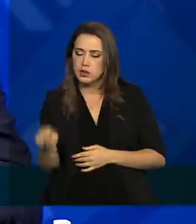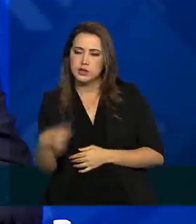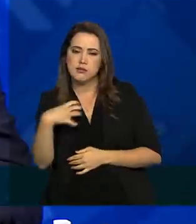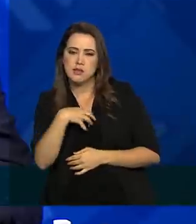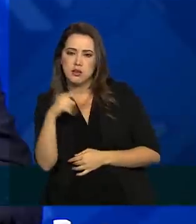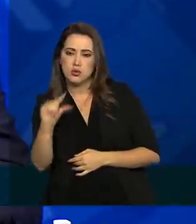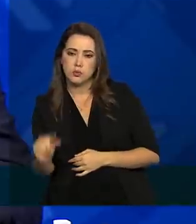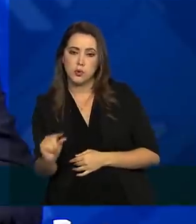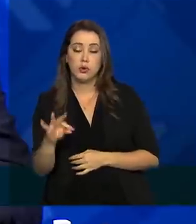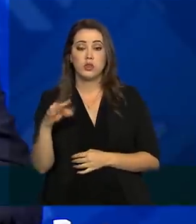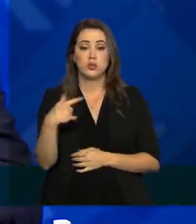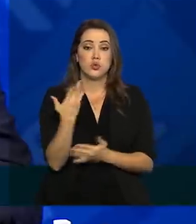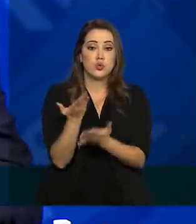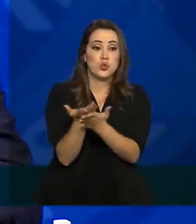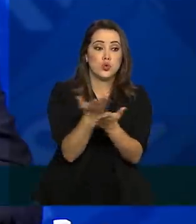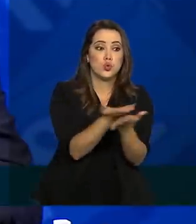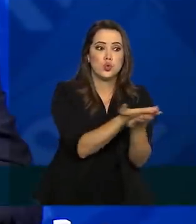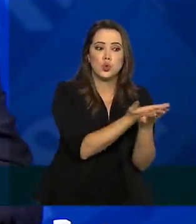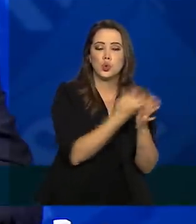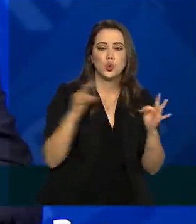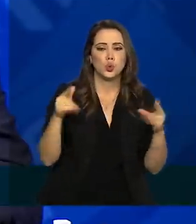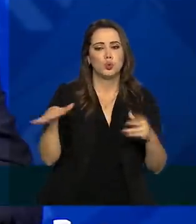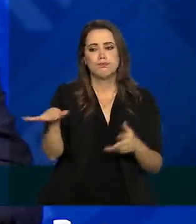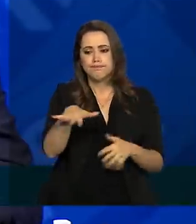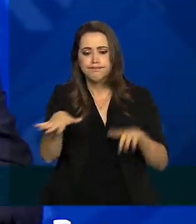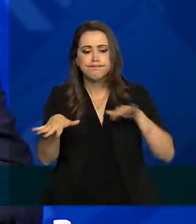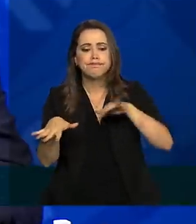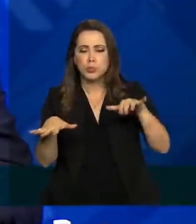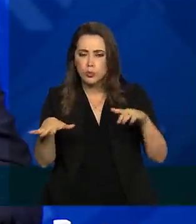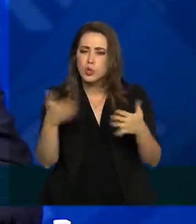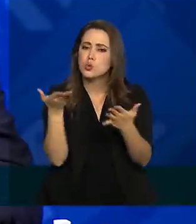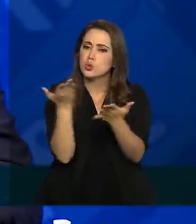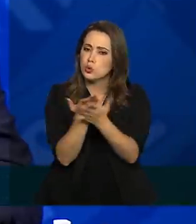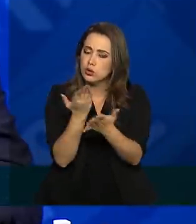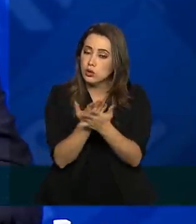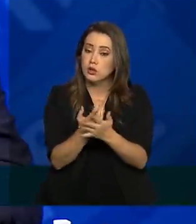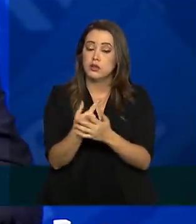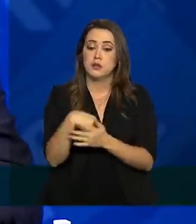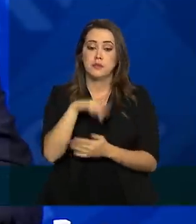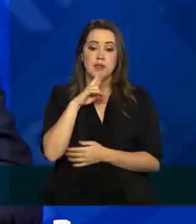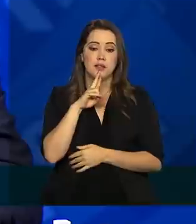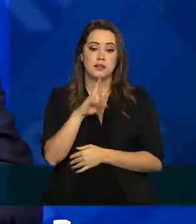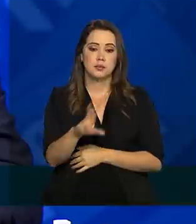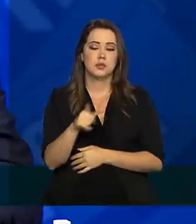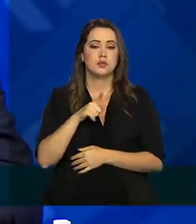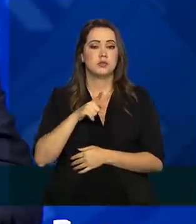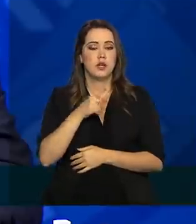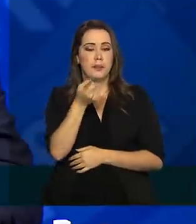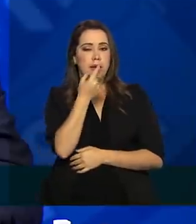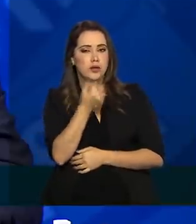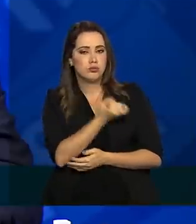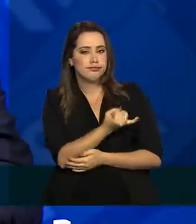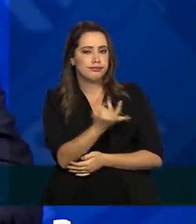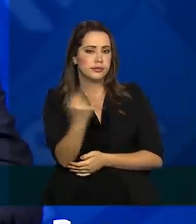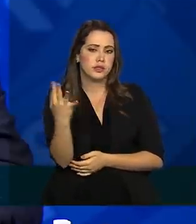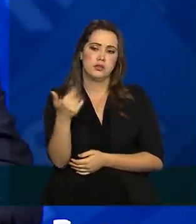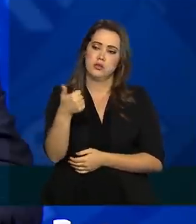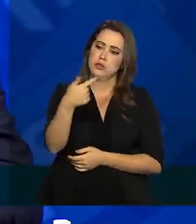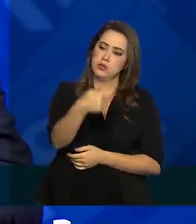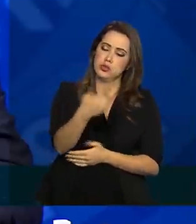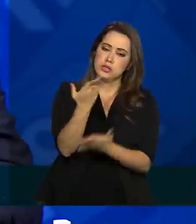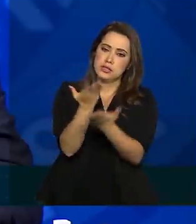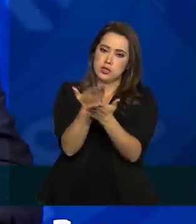todos os estudos disponíveis e foram encontrados sobre cloroquina e hidroxicloroquina, 17